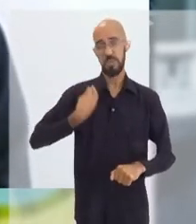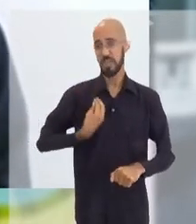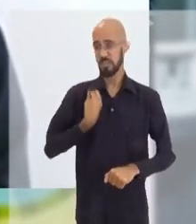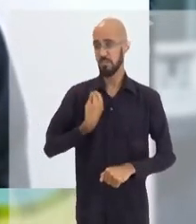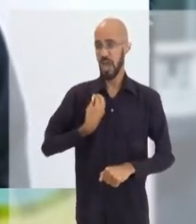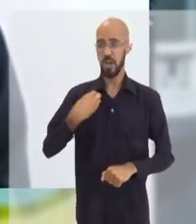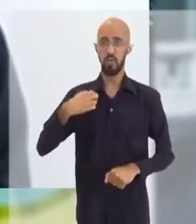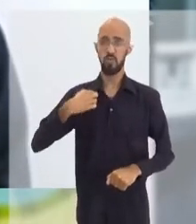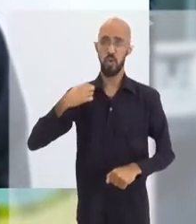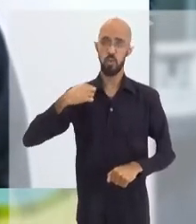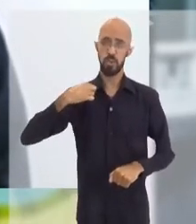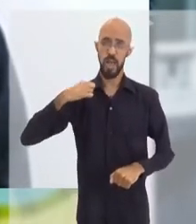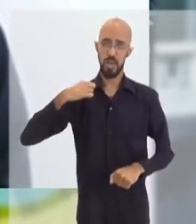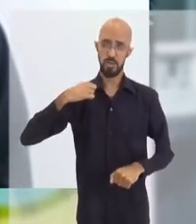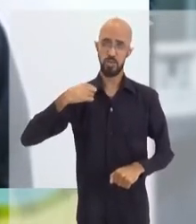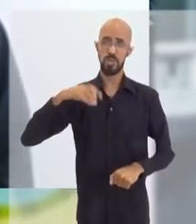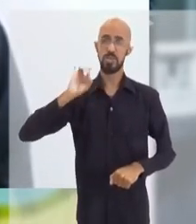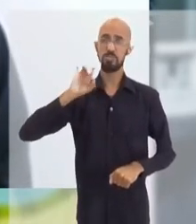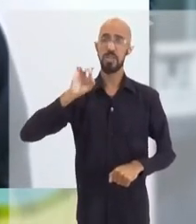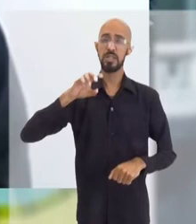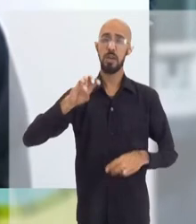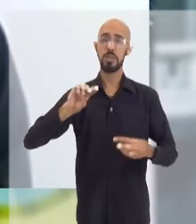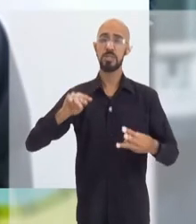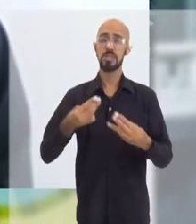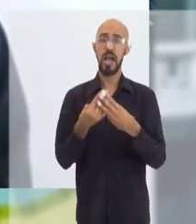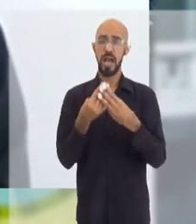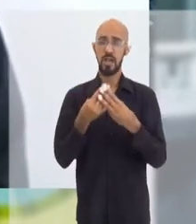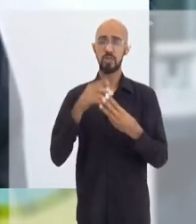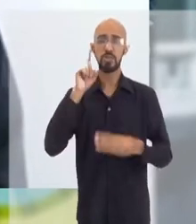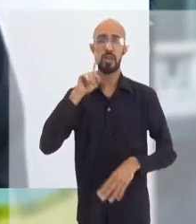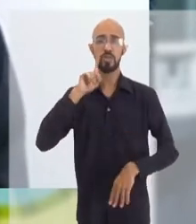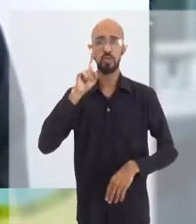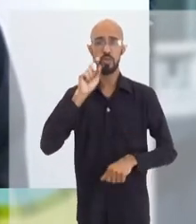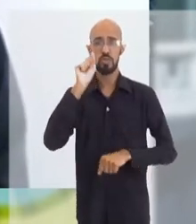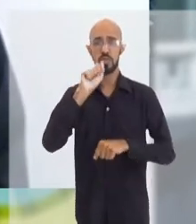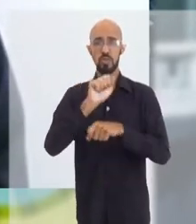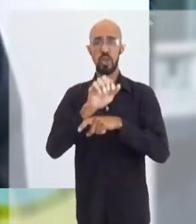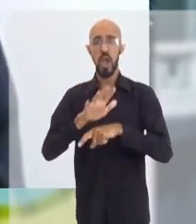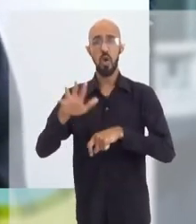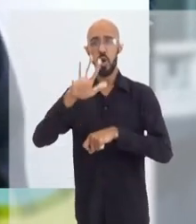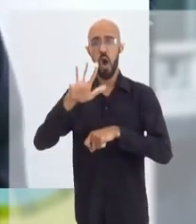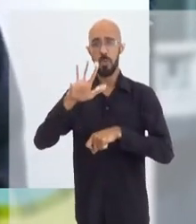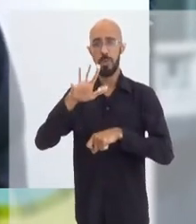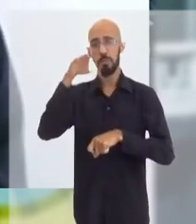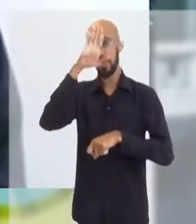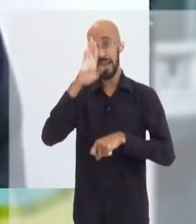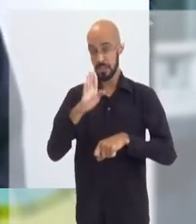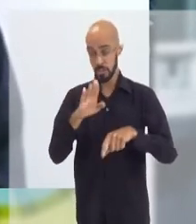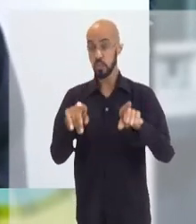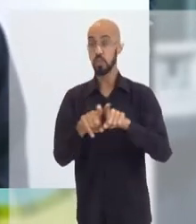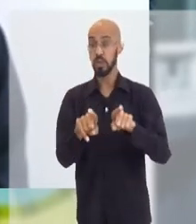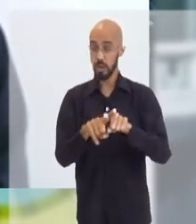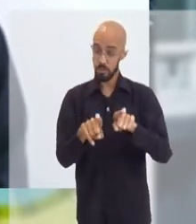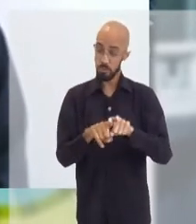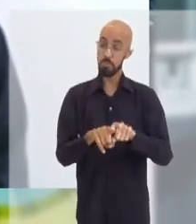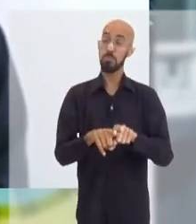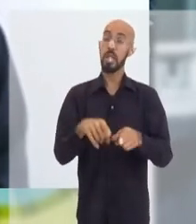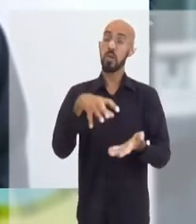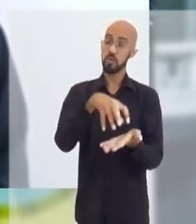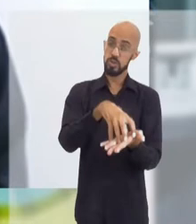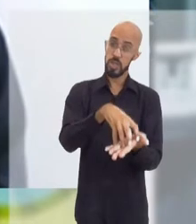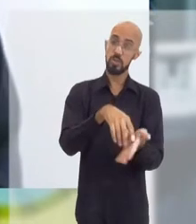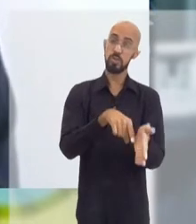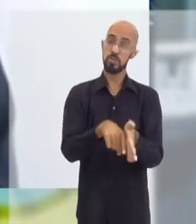participaram voluntários nos países, especialmente Israel, Estados Unidos, Europa, o Brasil fez parte também como